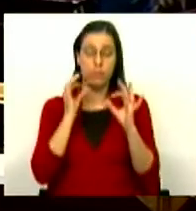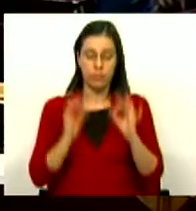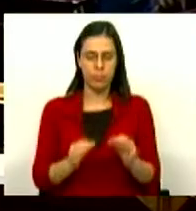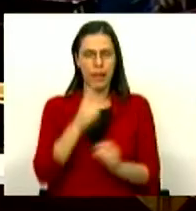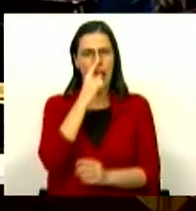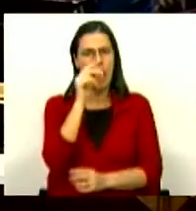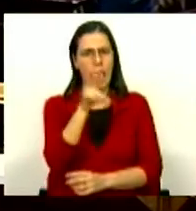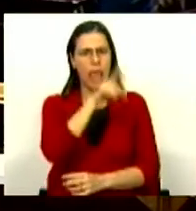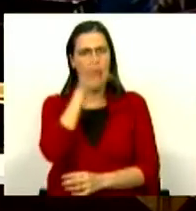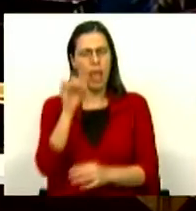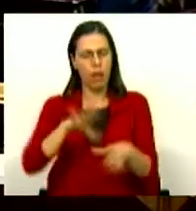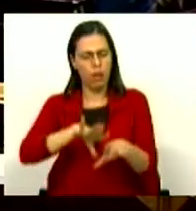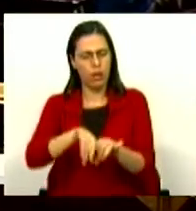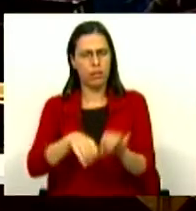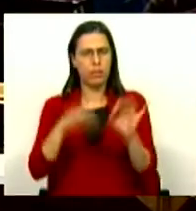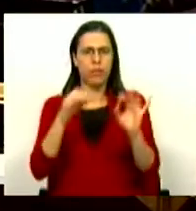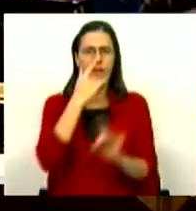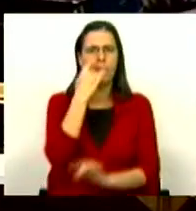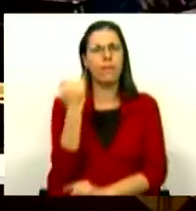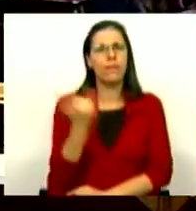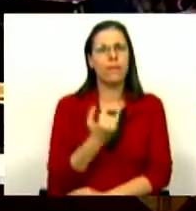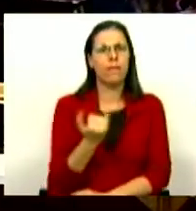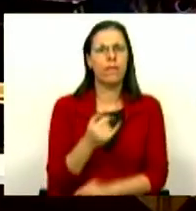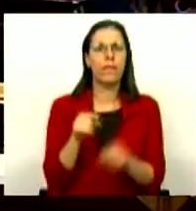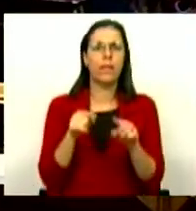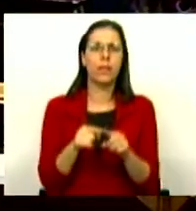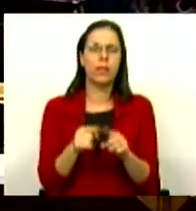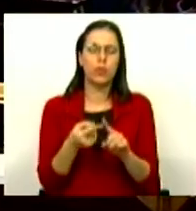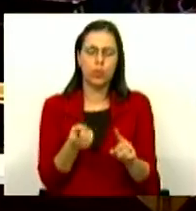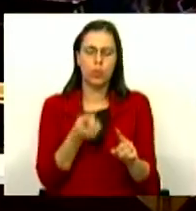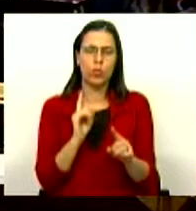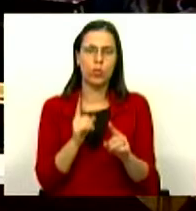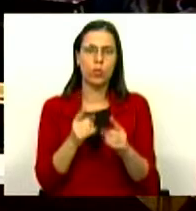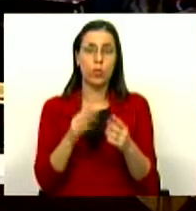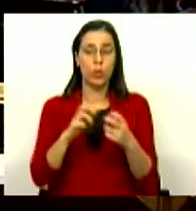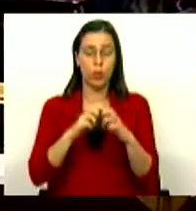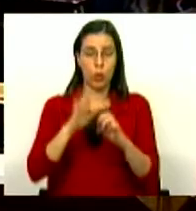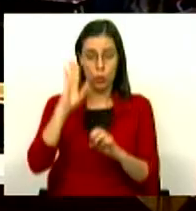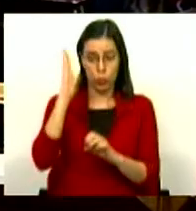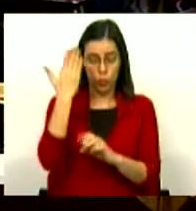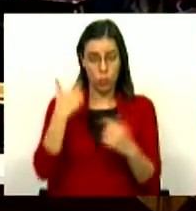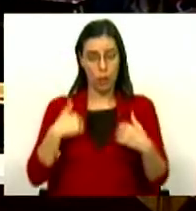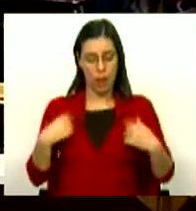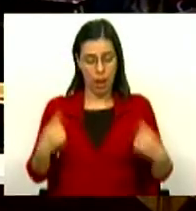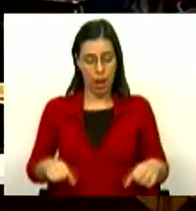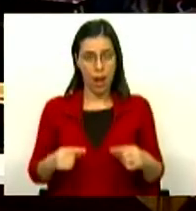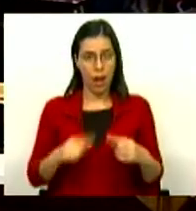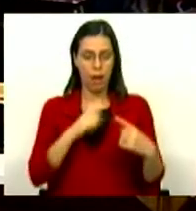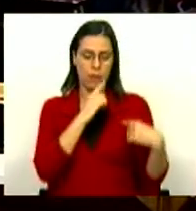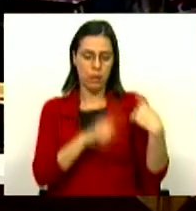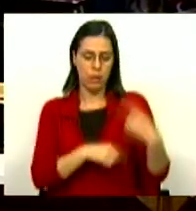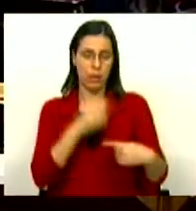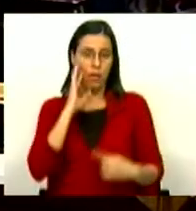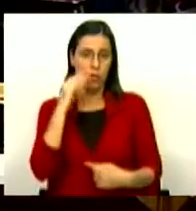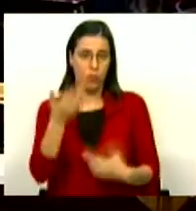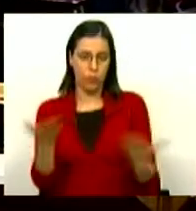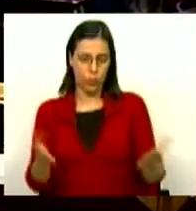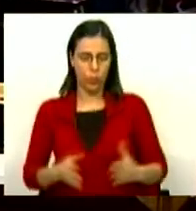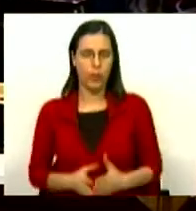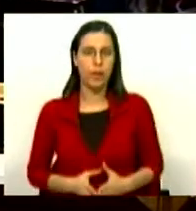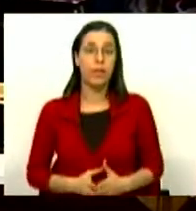errado, seria trágico fingir que esse não é um dos maiores problemas que temos para as gerações futuras.